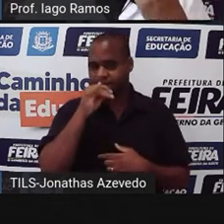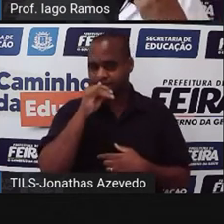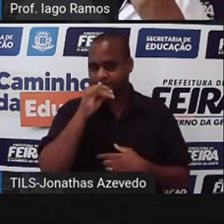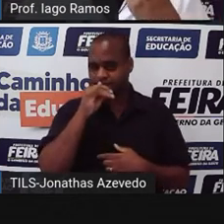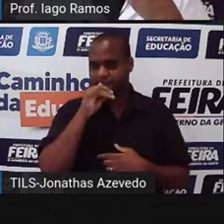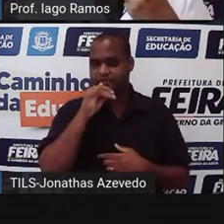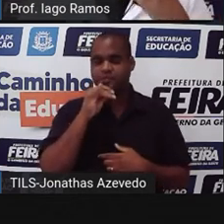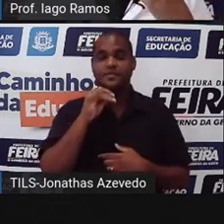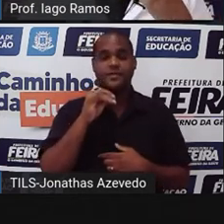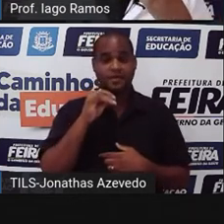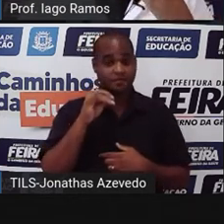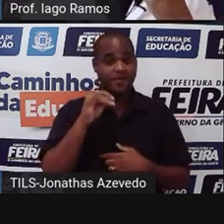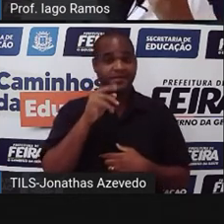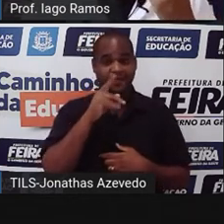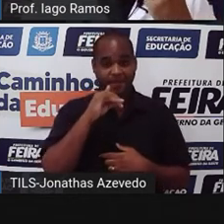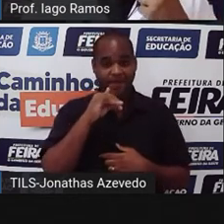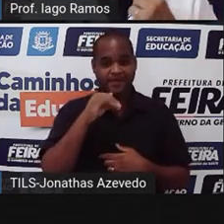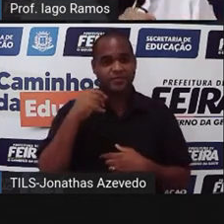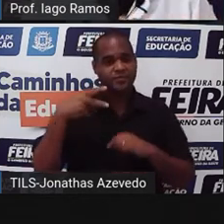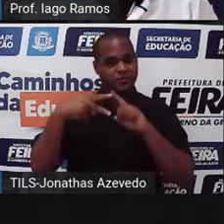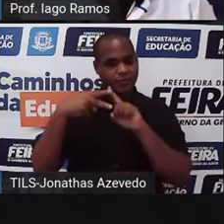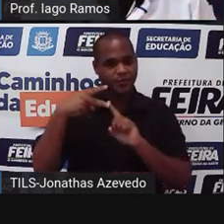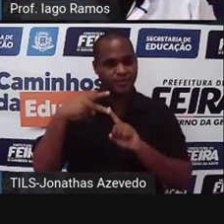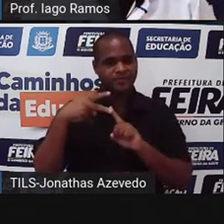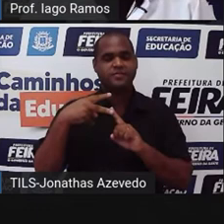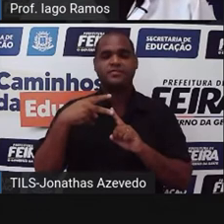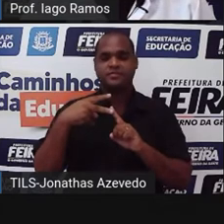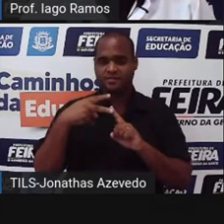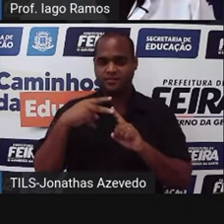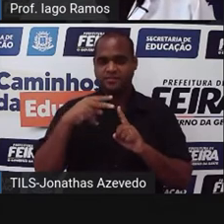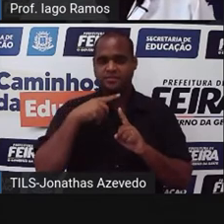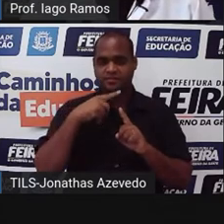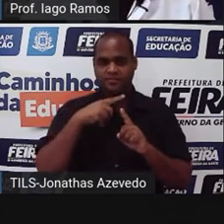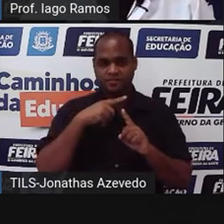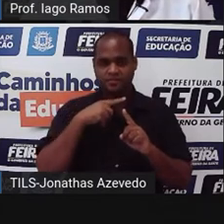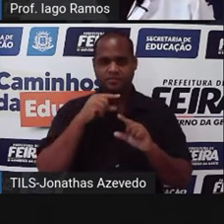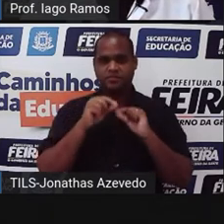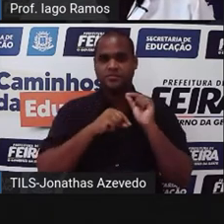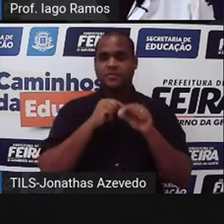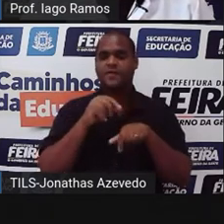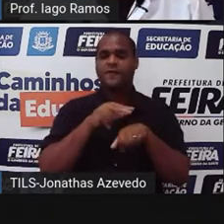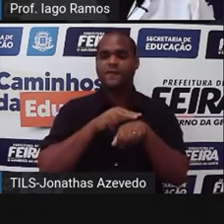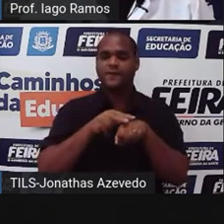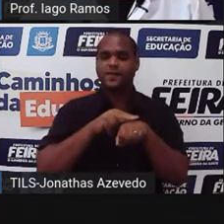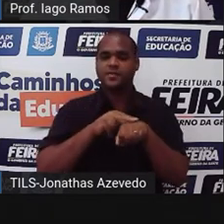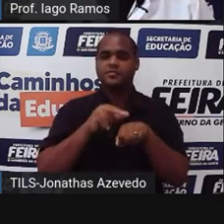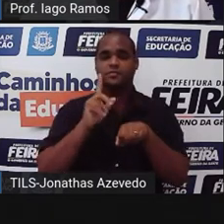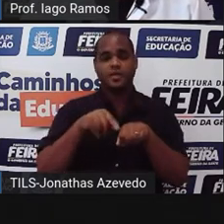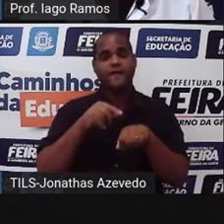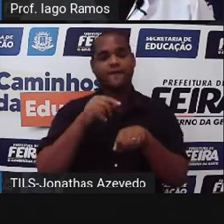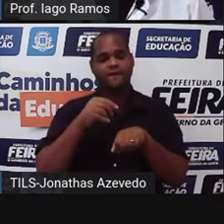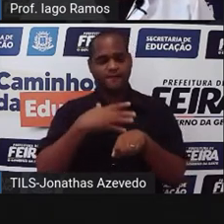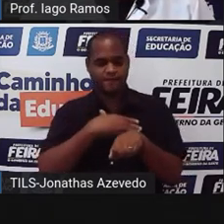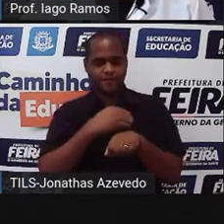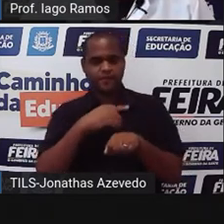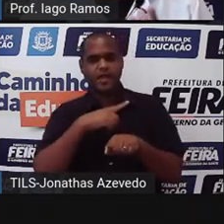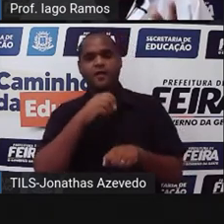Olha só. Dois pais. Esse pai aqui em verde é filho do avô.